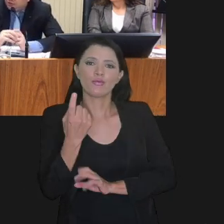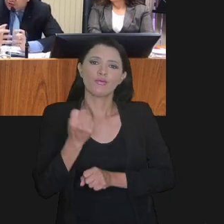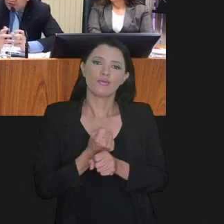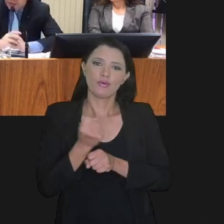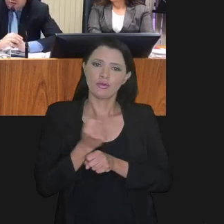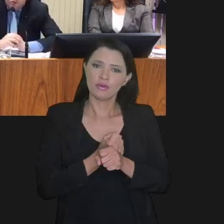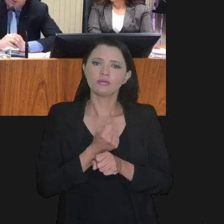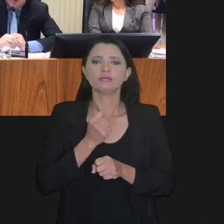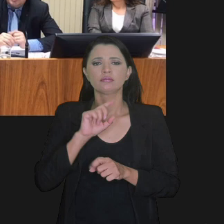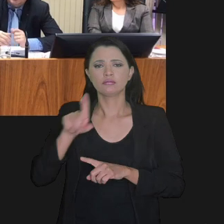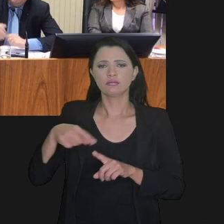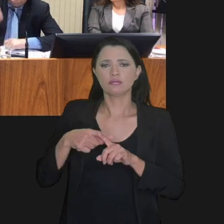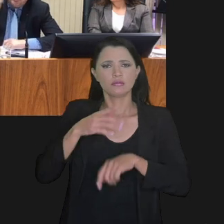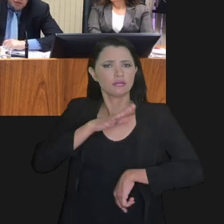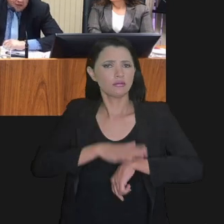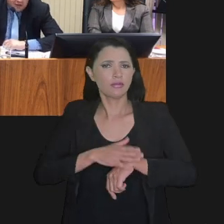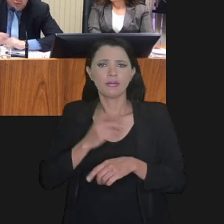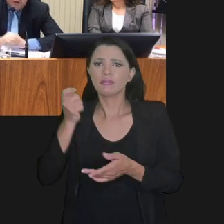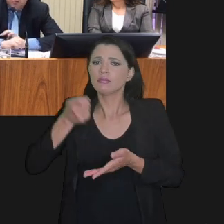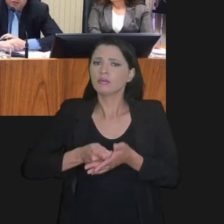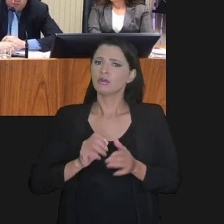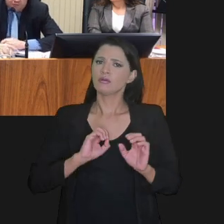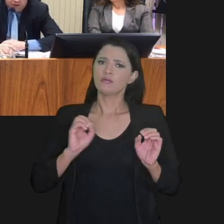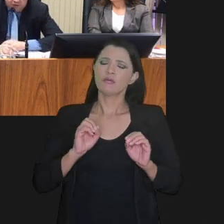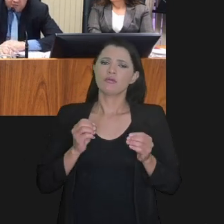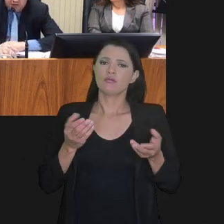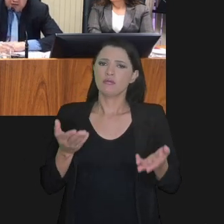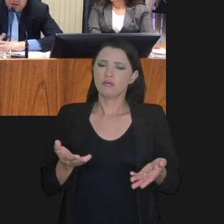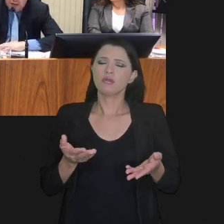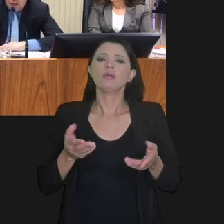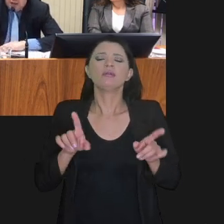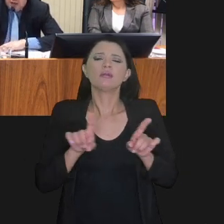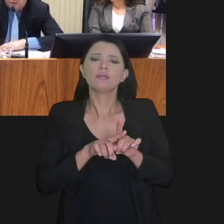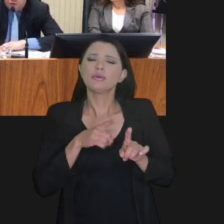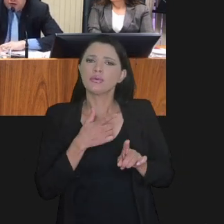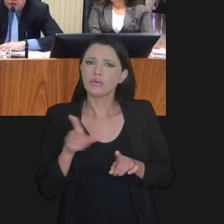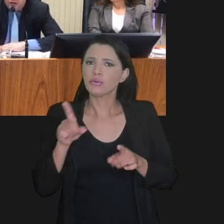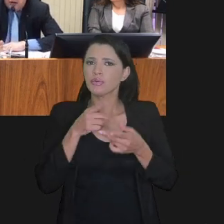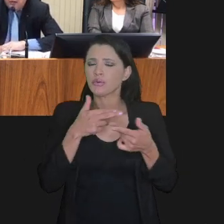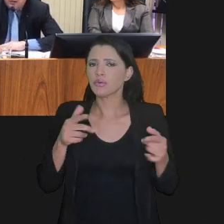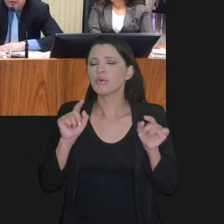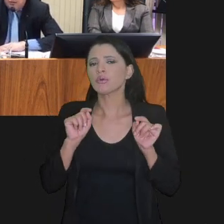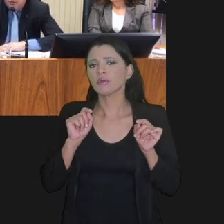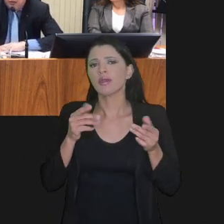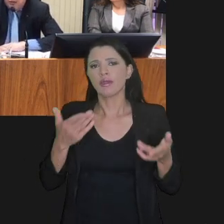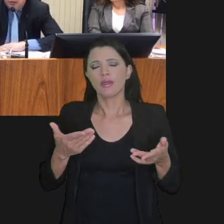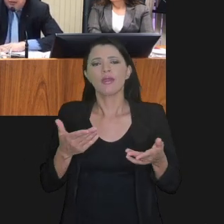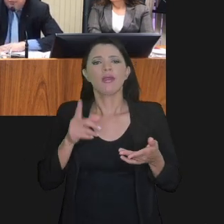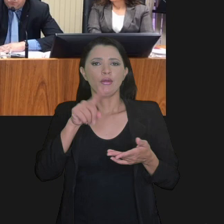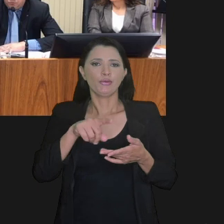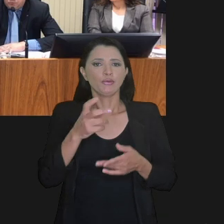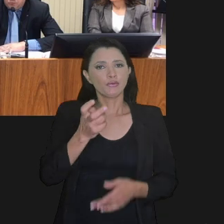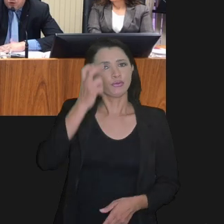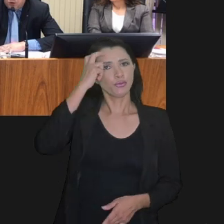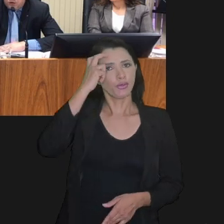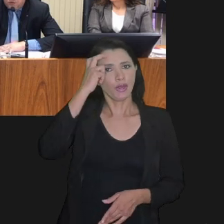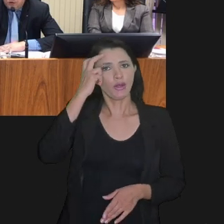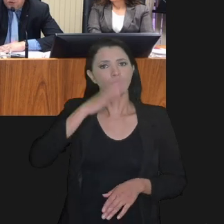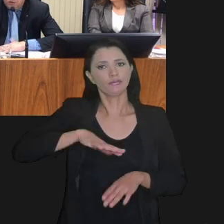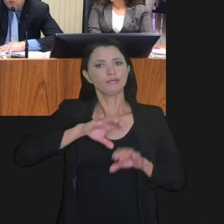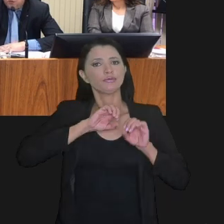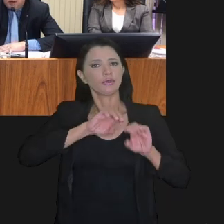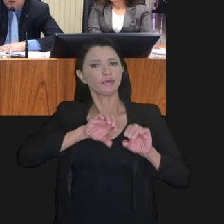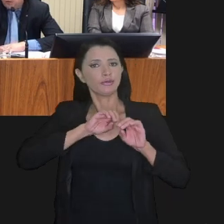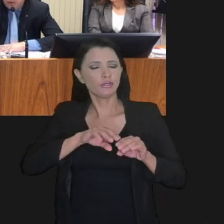ano para você fazer aquela consolidação, então, já era mais um tempo que ficava sem pagar, fora a questão do